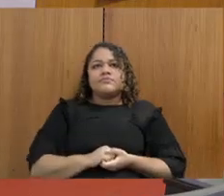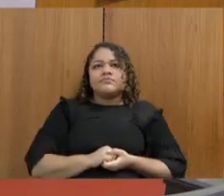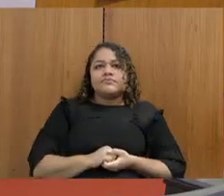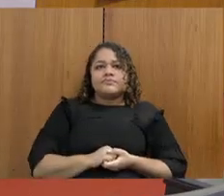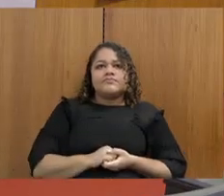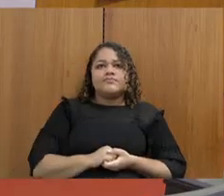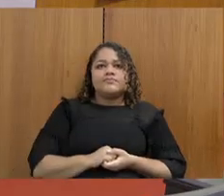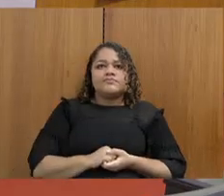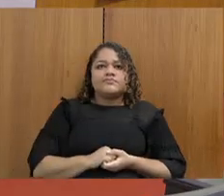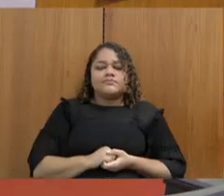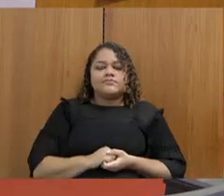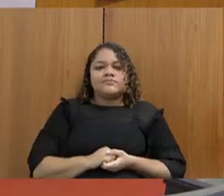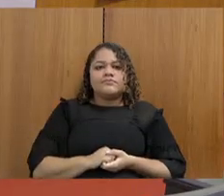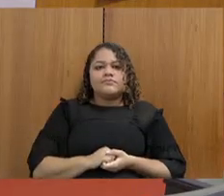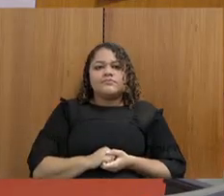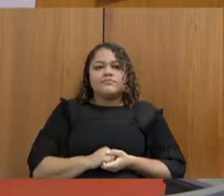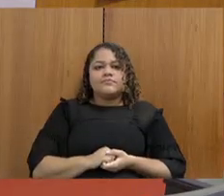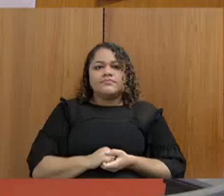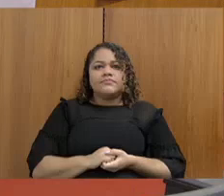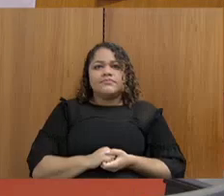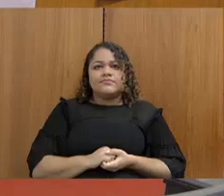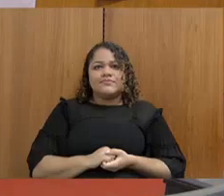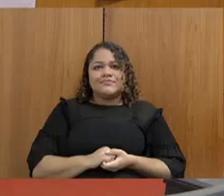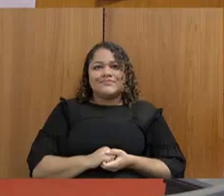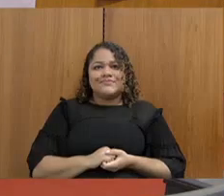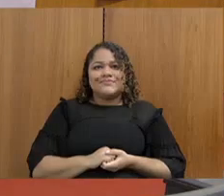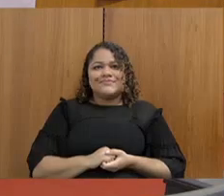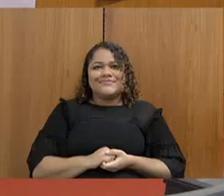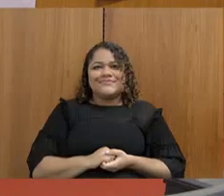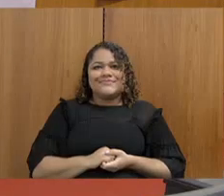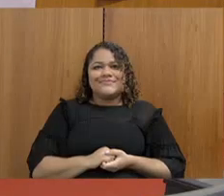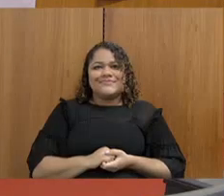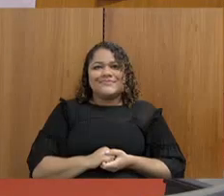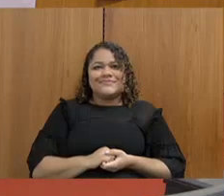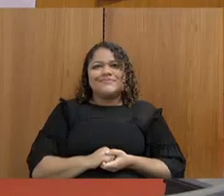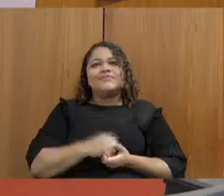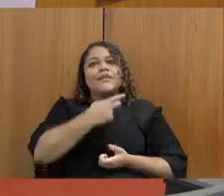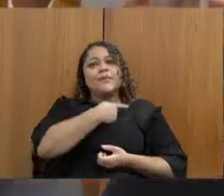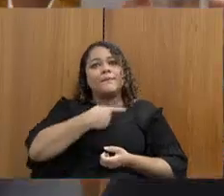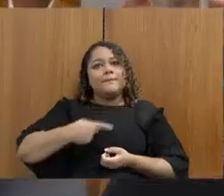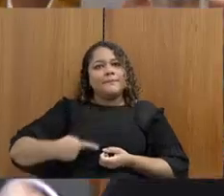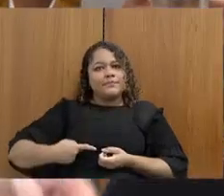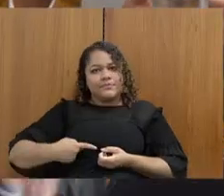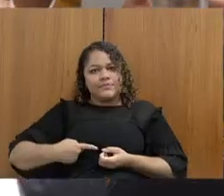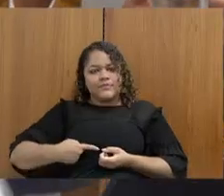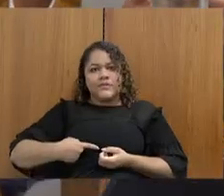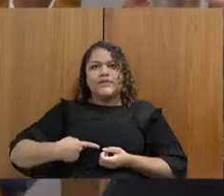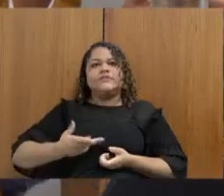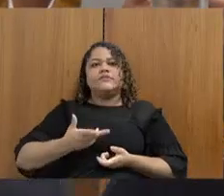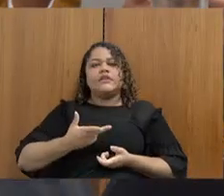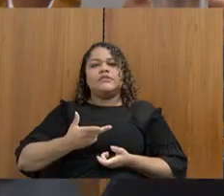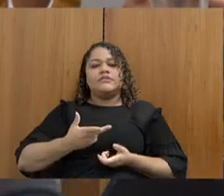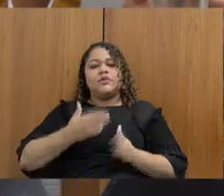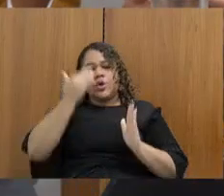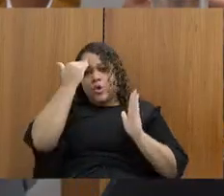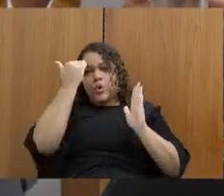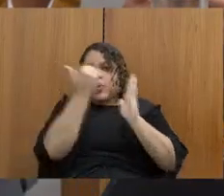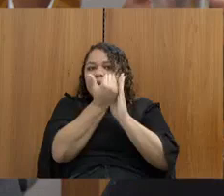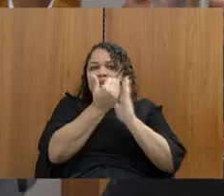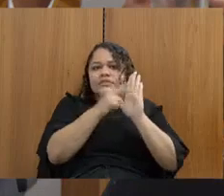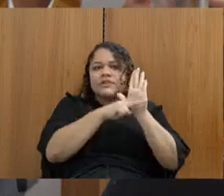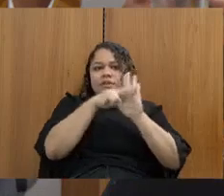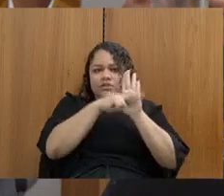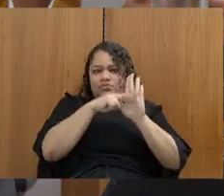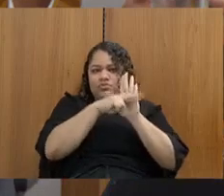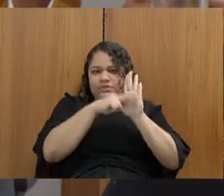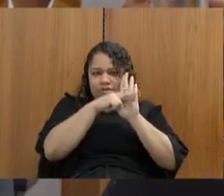Deputado André de Jesus, presidência em cumprimento aqui a resolução. Passará a palavra